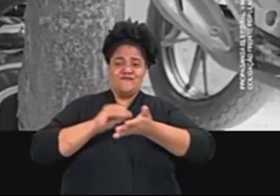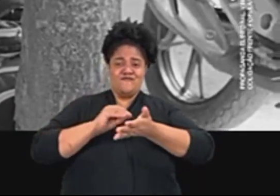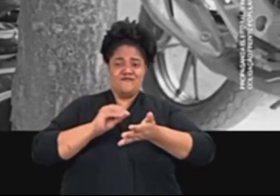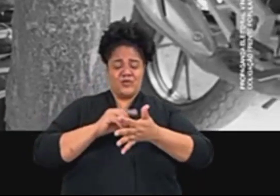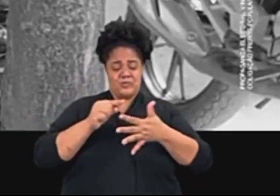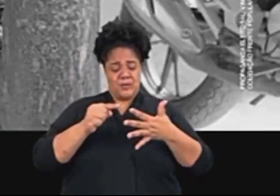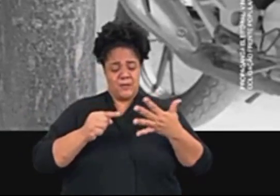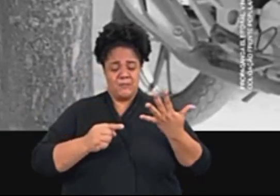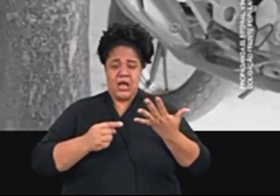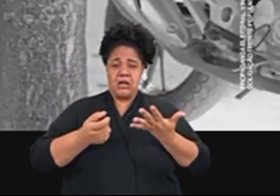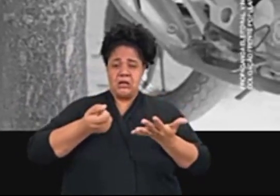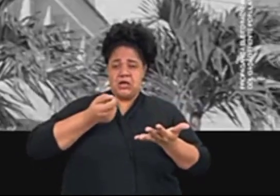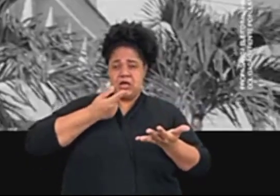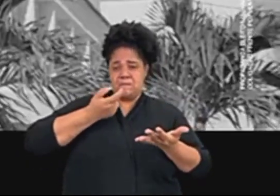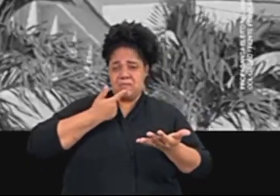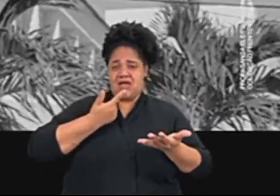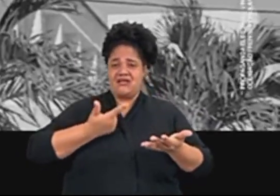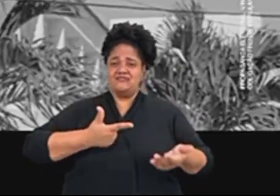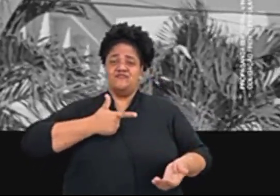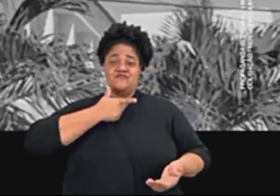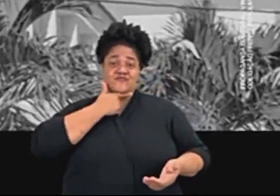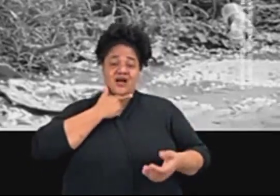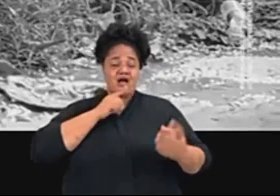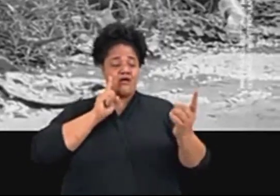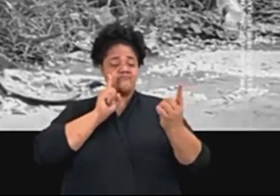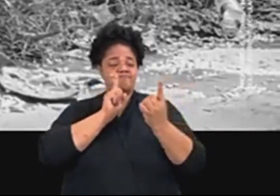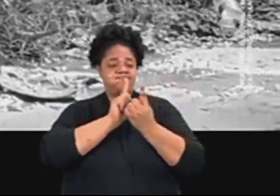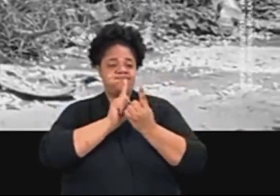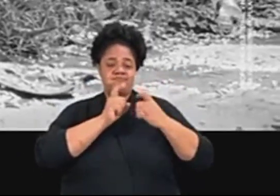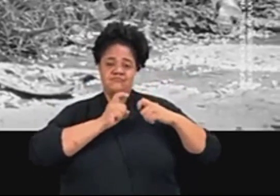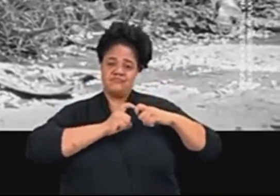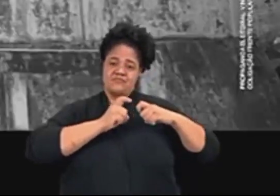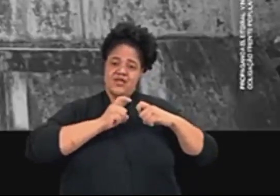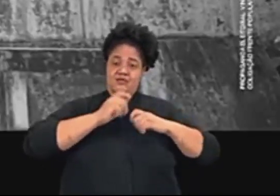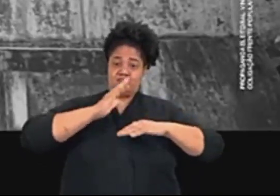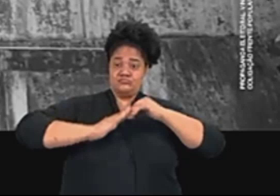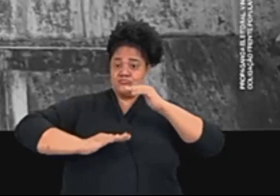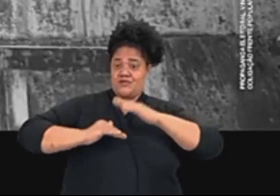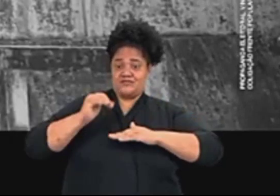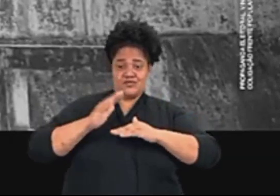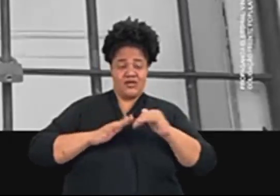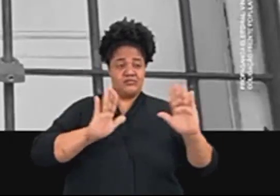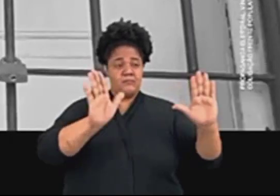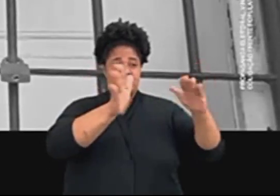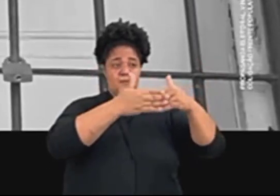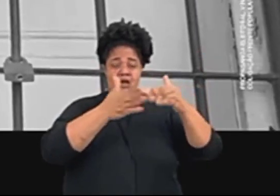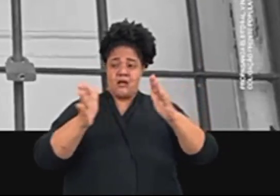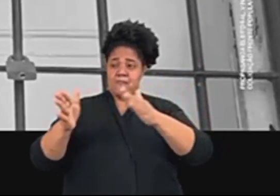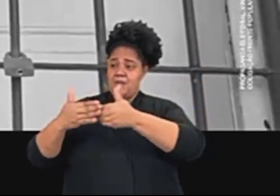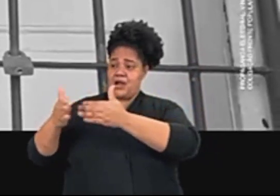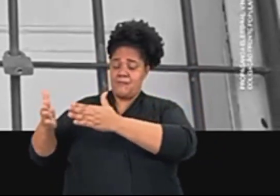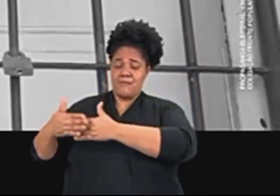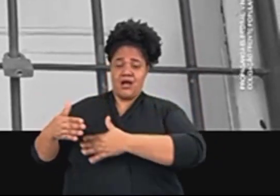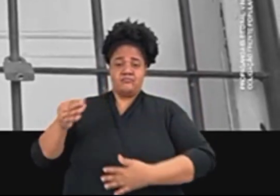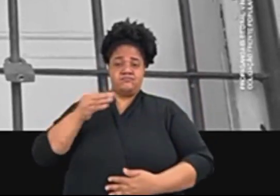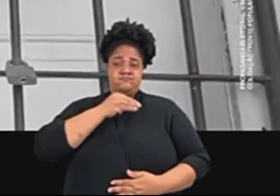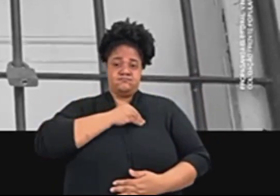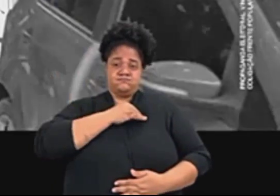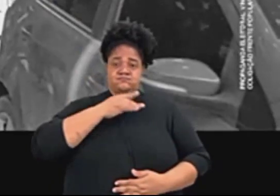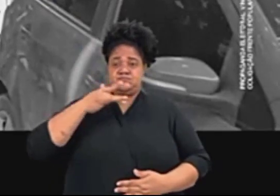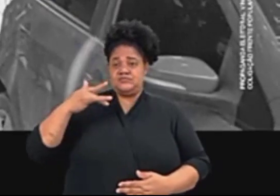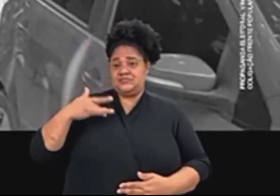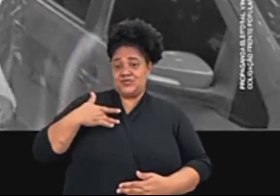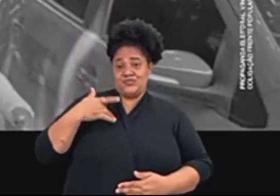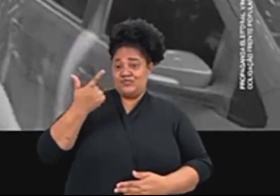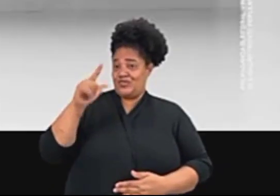vagas para consultas e profissionais. Postos de saúde estão fechados, sem atendimento. E não há vagas